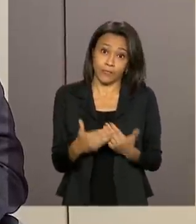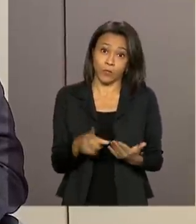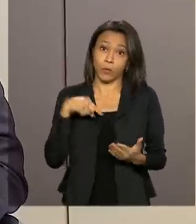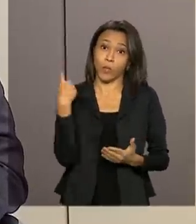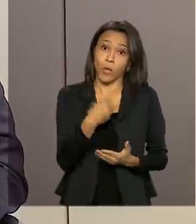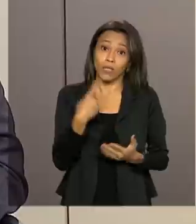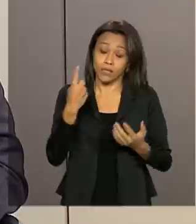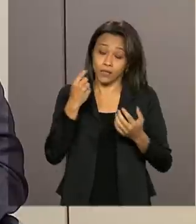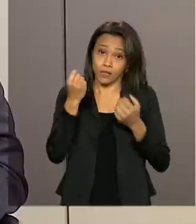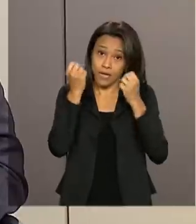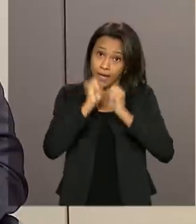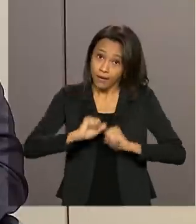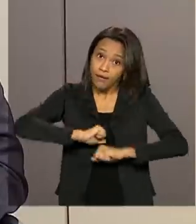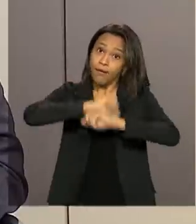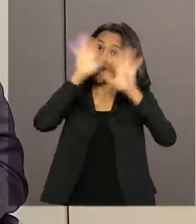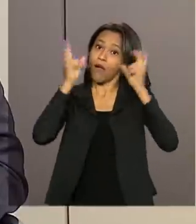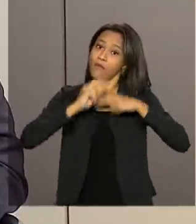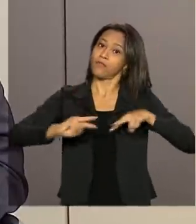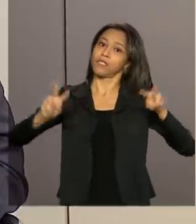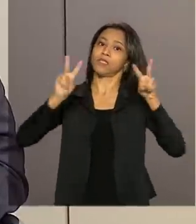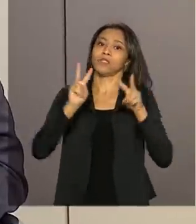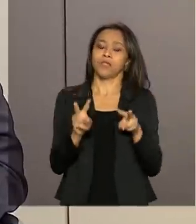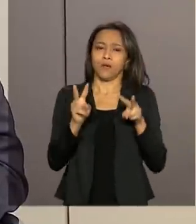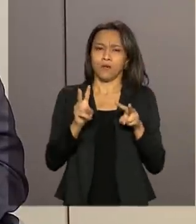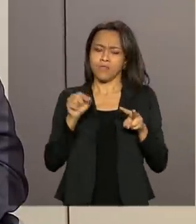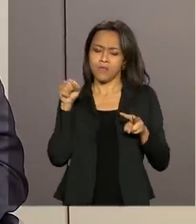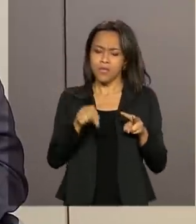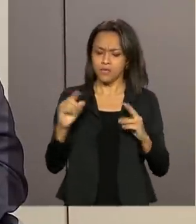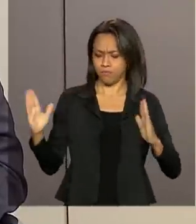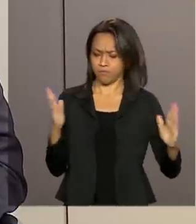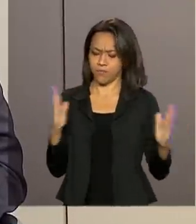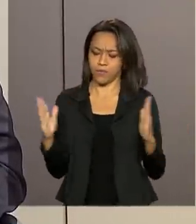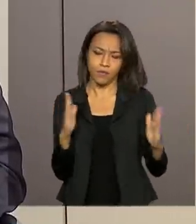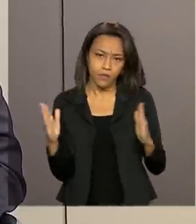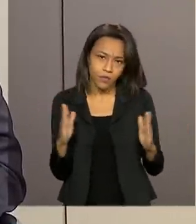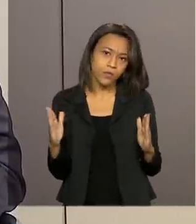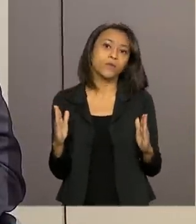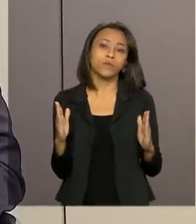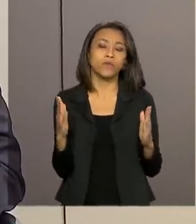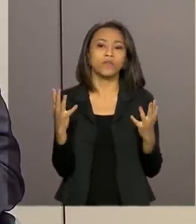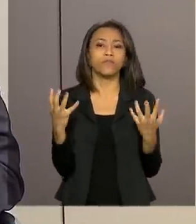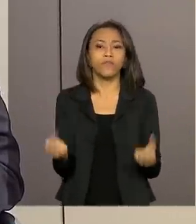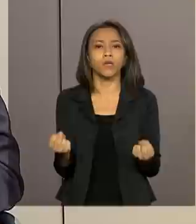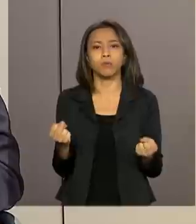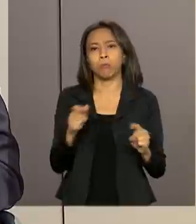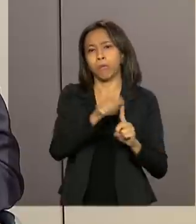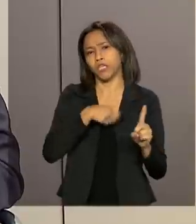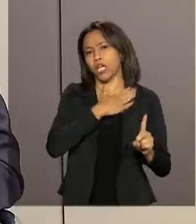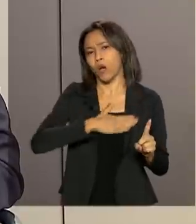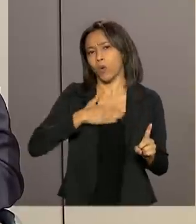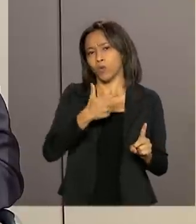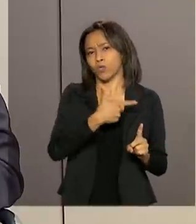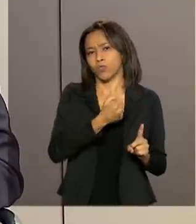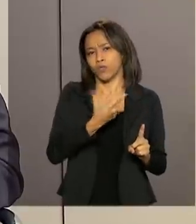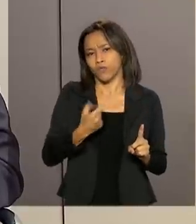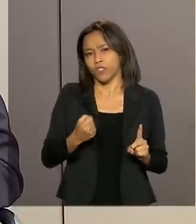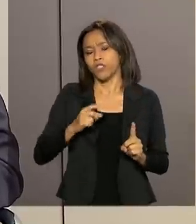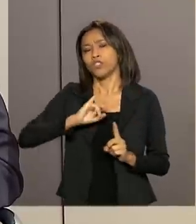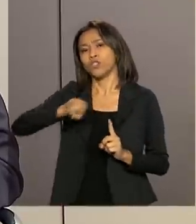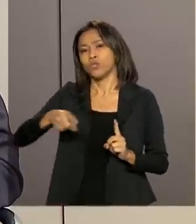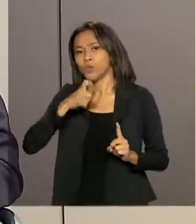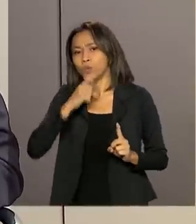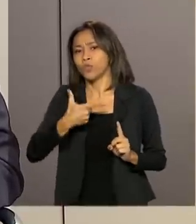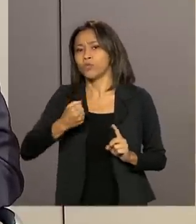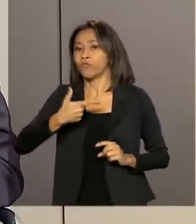visão clara é que a gente, nesse período que nós vamos entrar agora, entre agosto de 2020 e julho de